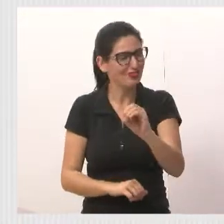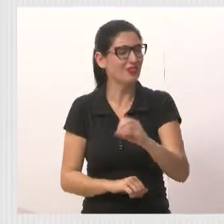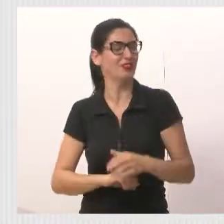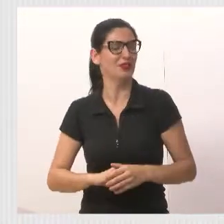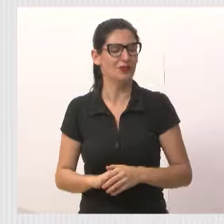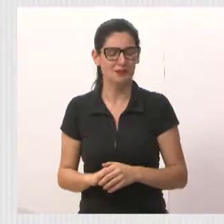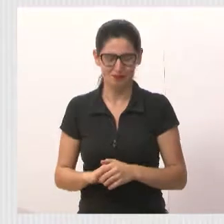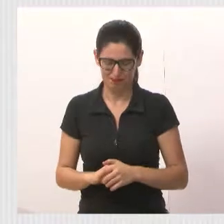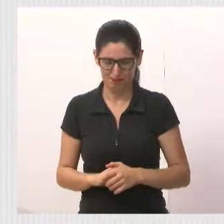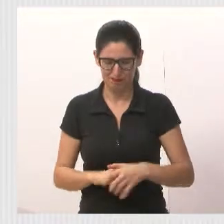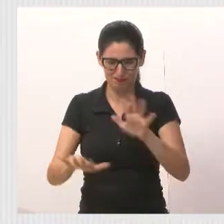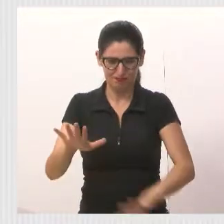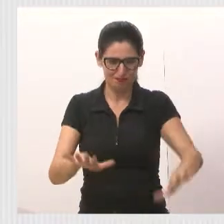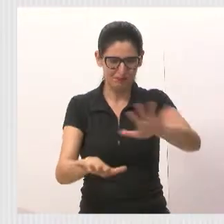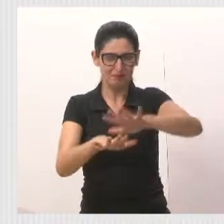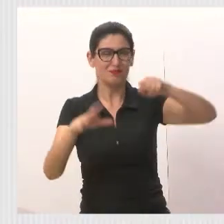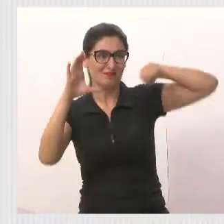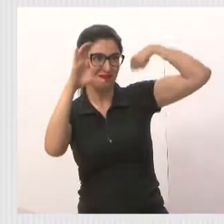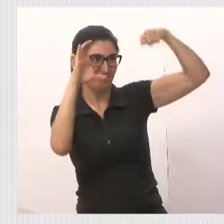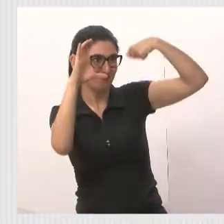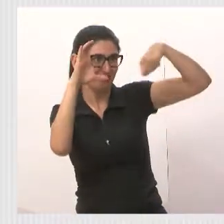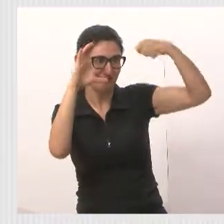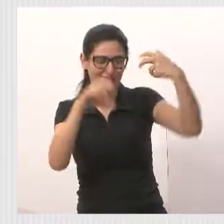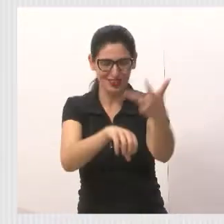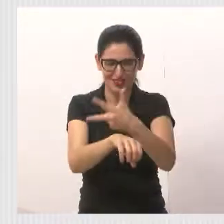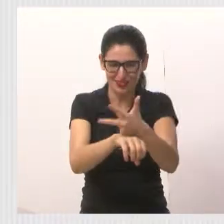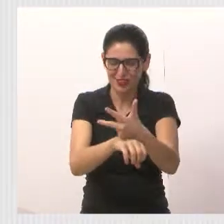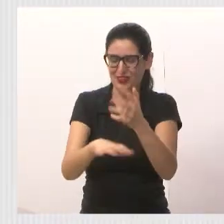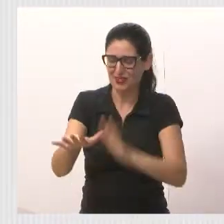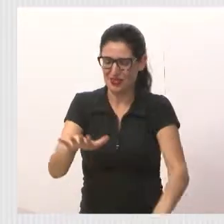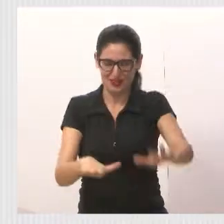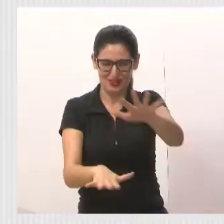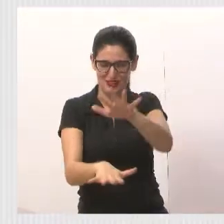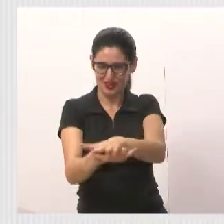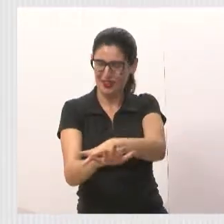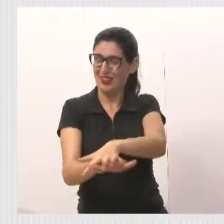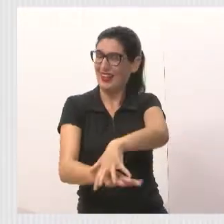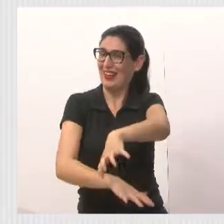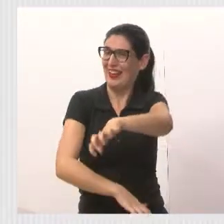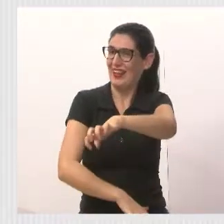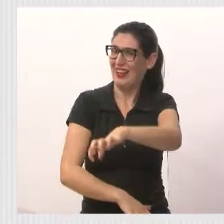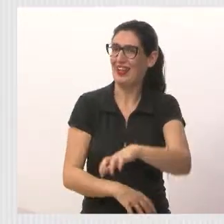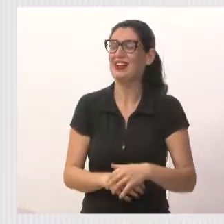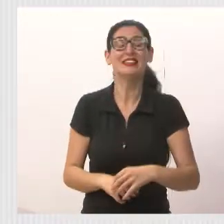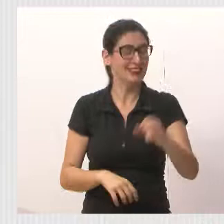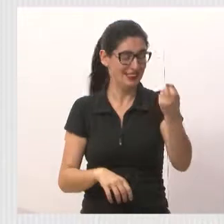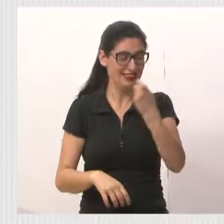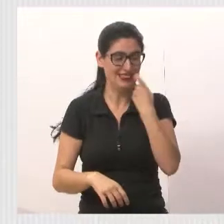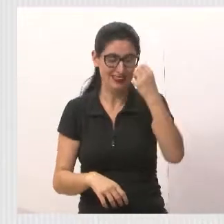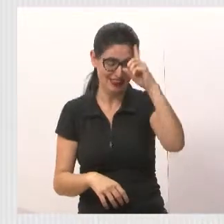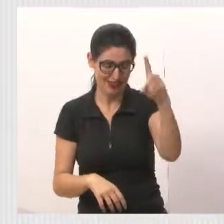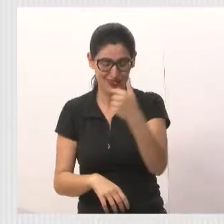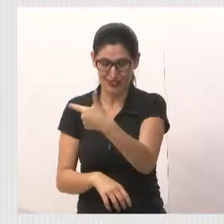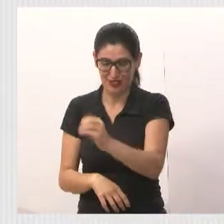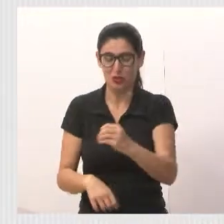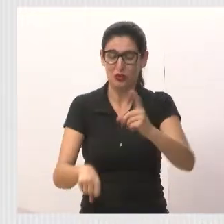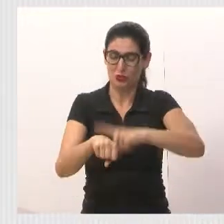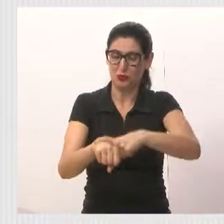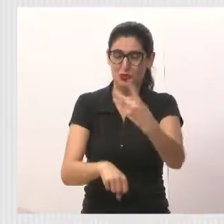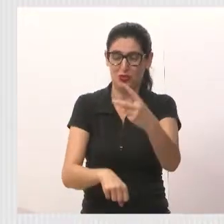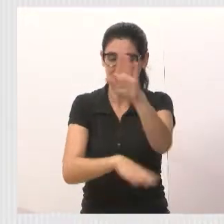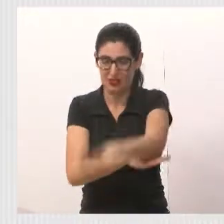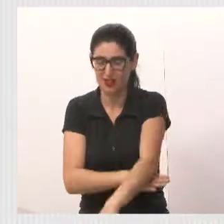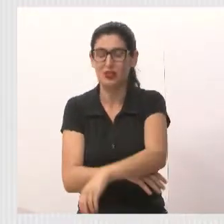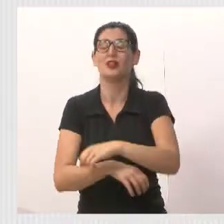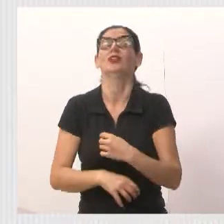inclusivo, que é o filme Extraordinário. A sexta-feira será, no dia 20, às 14 horas e